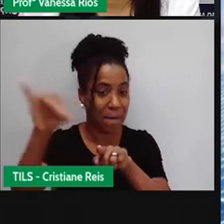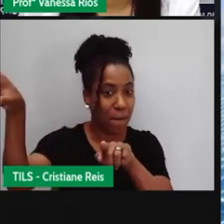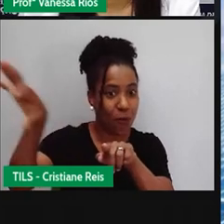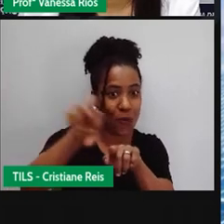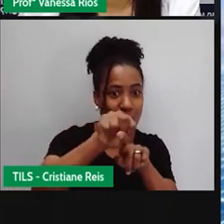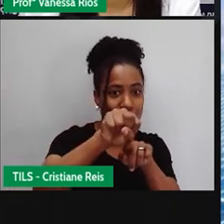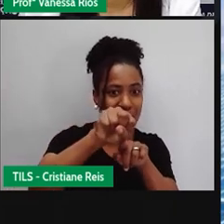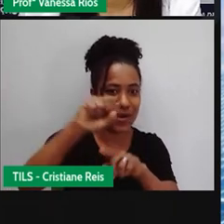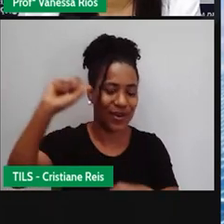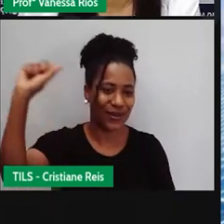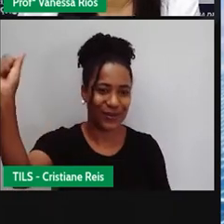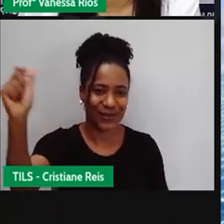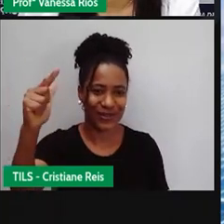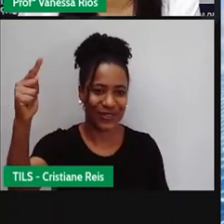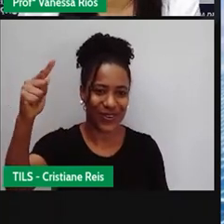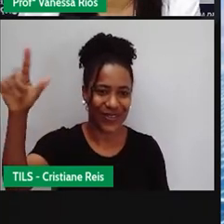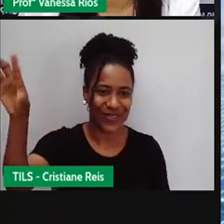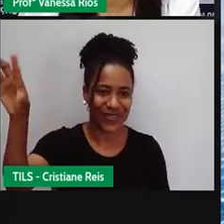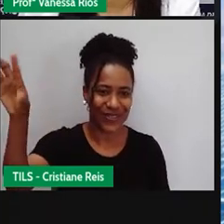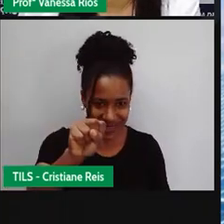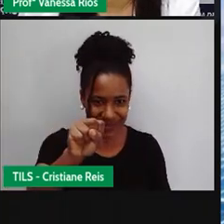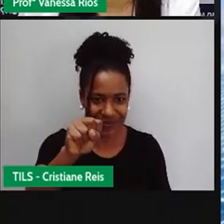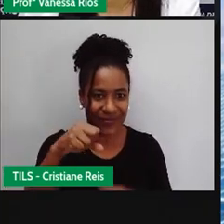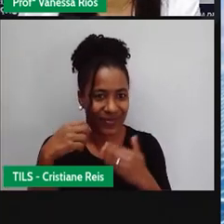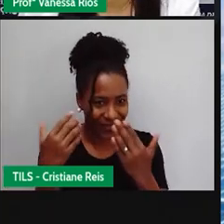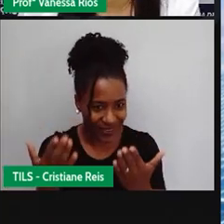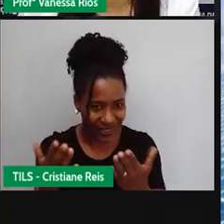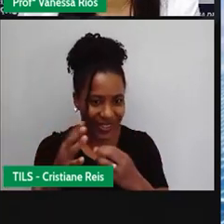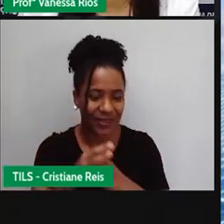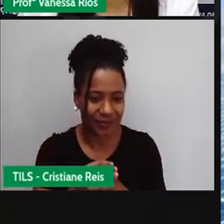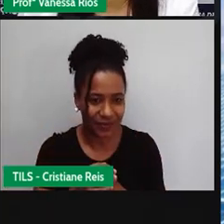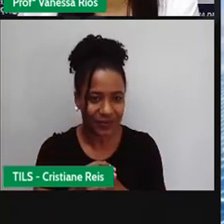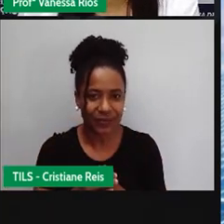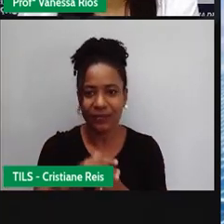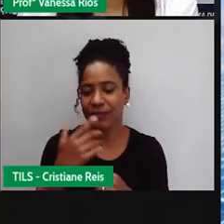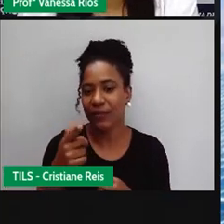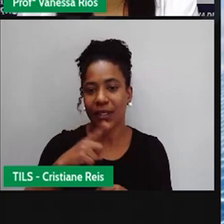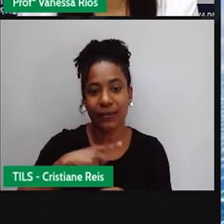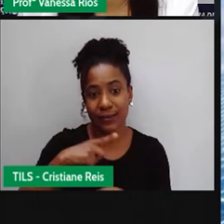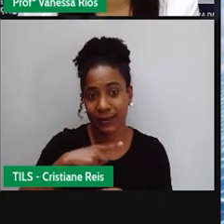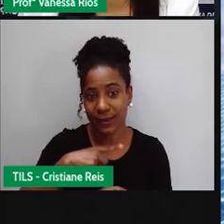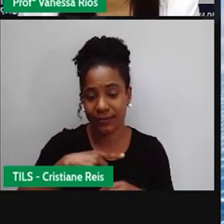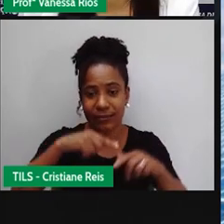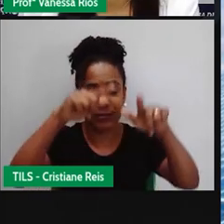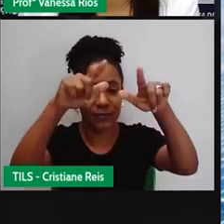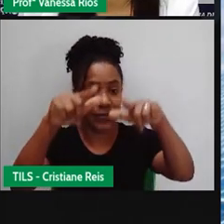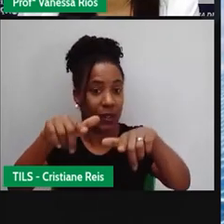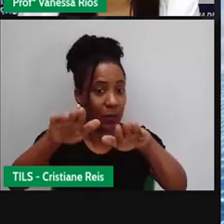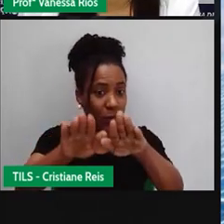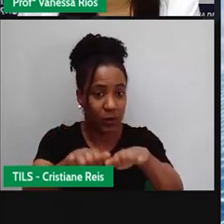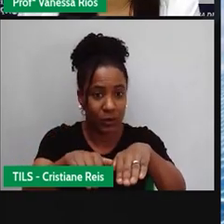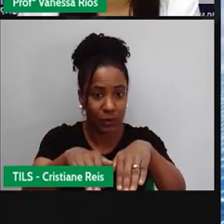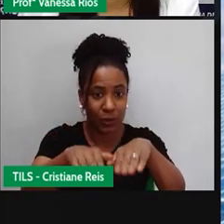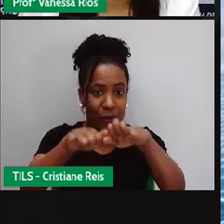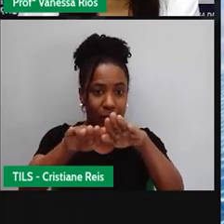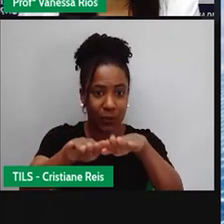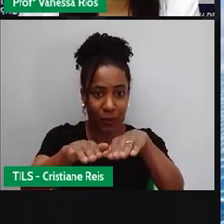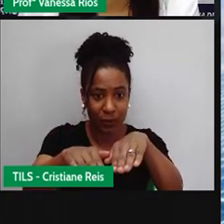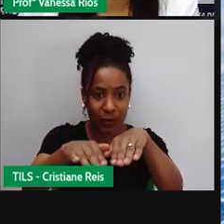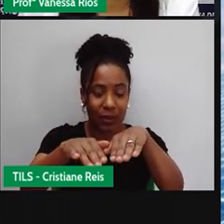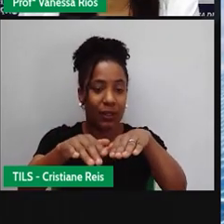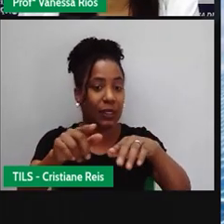Pronto. É muito comum, né? A utilização dessas placas aí, tanto em telhados, quanto também expostas aí em